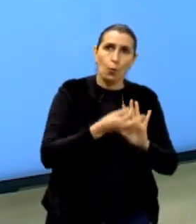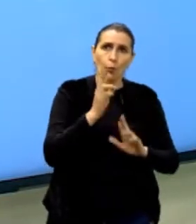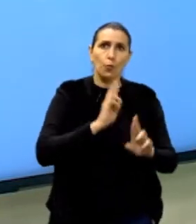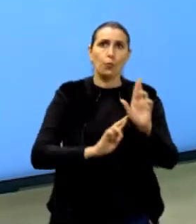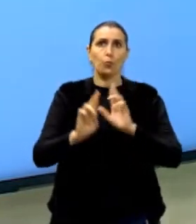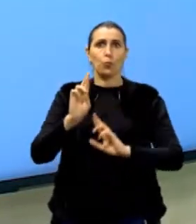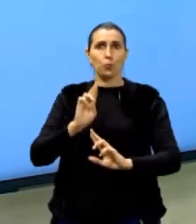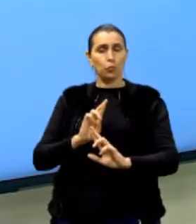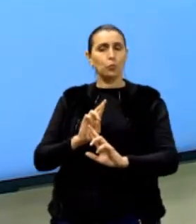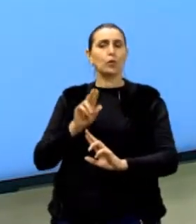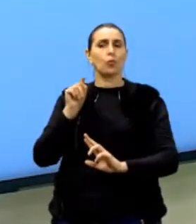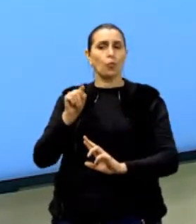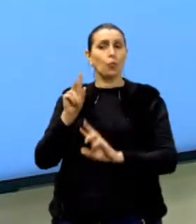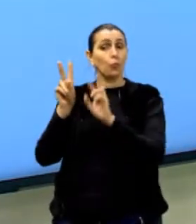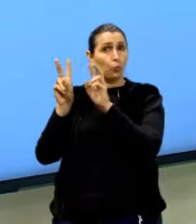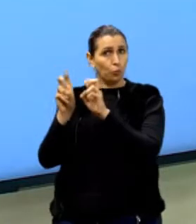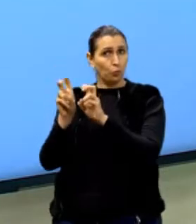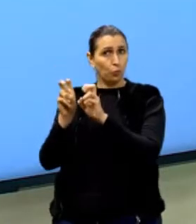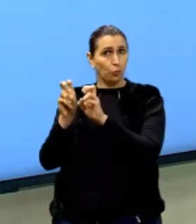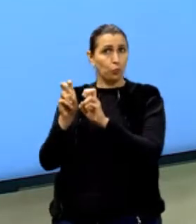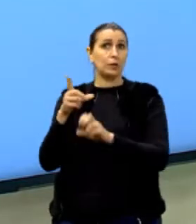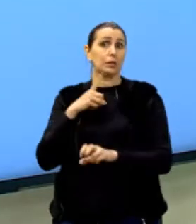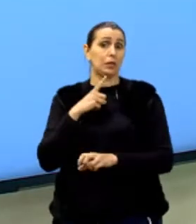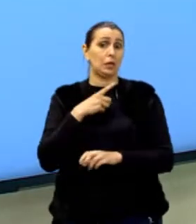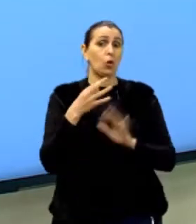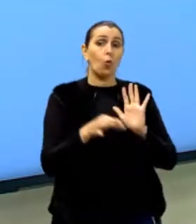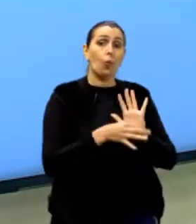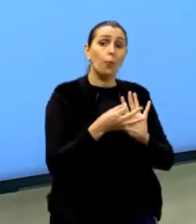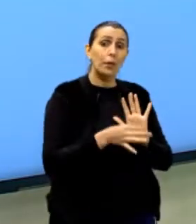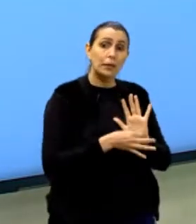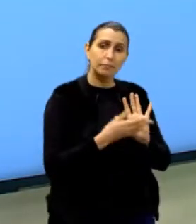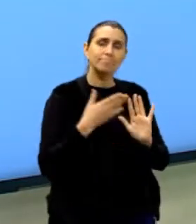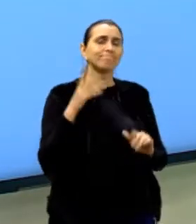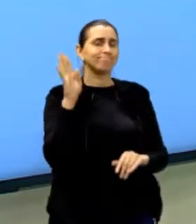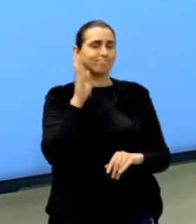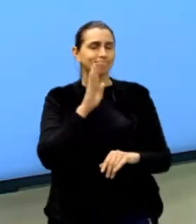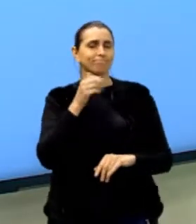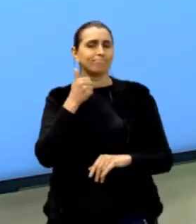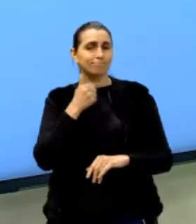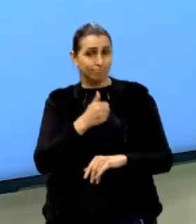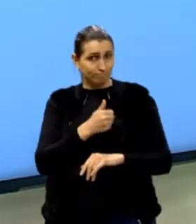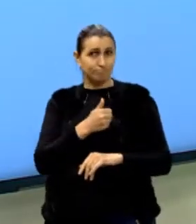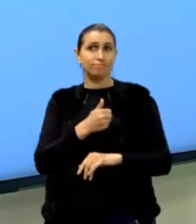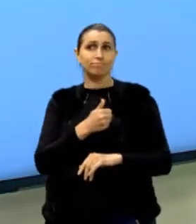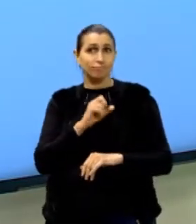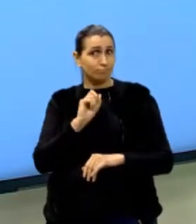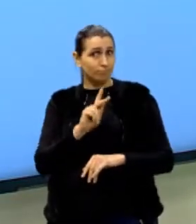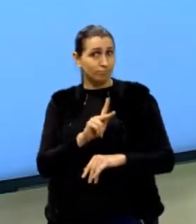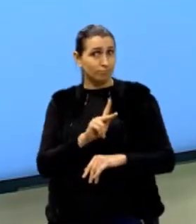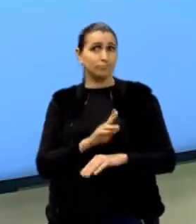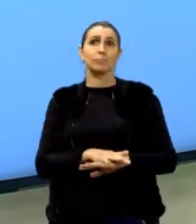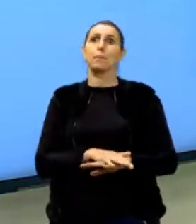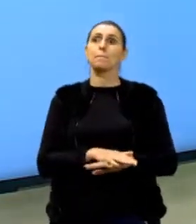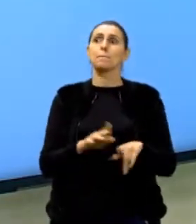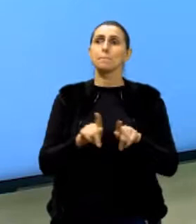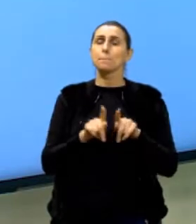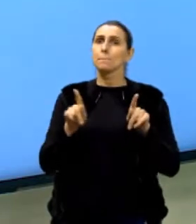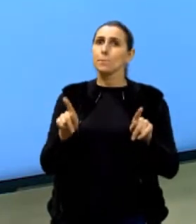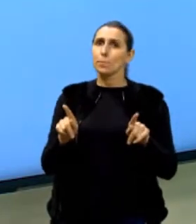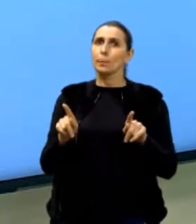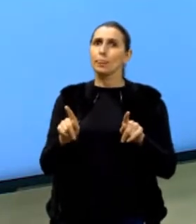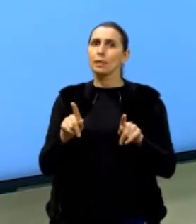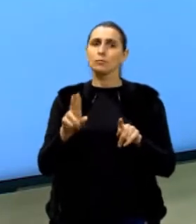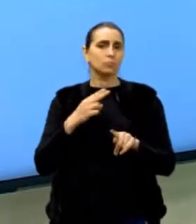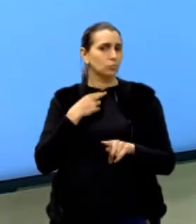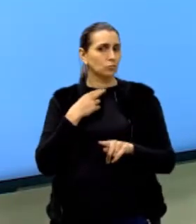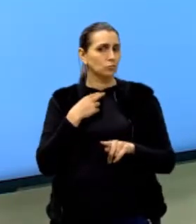a determinado assunto. Se a gente tem essa opinião, legal, beleza, tá? Só que aí, cara, a